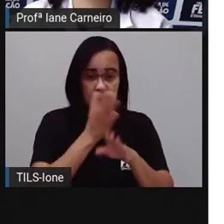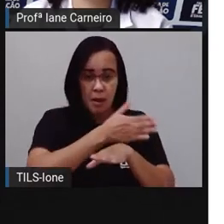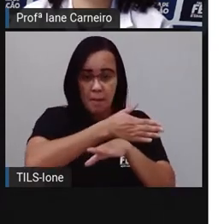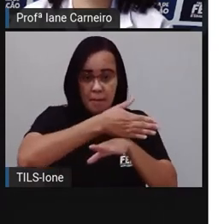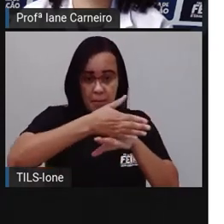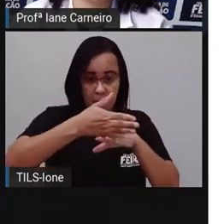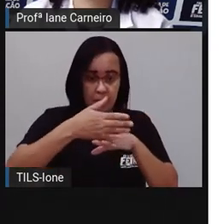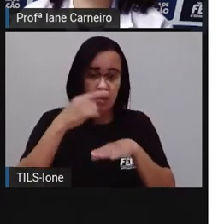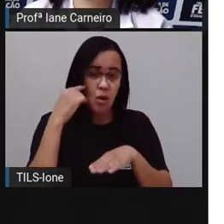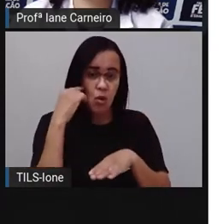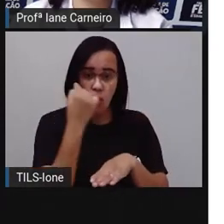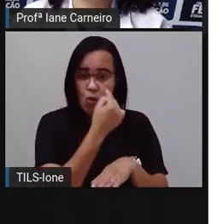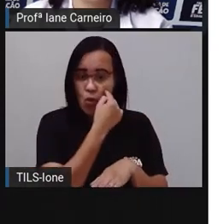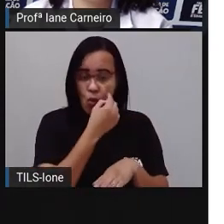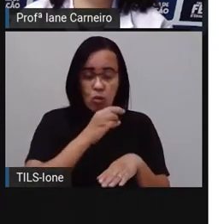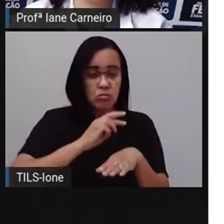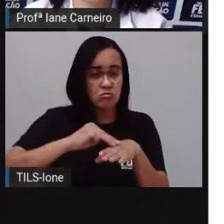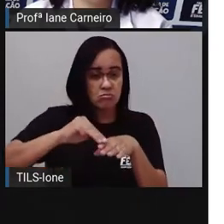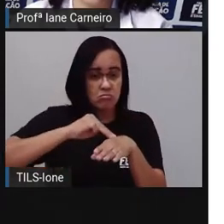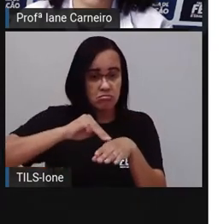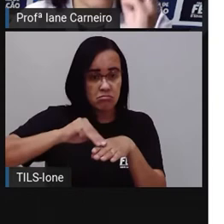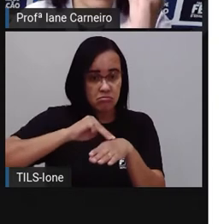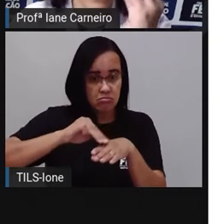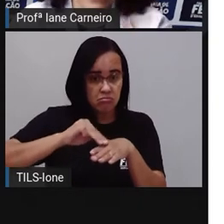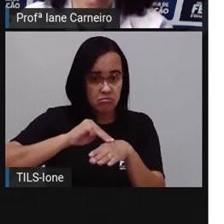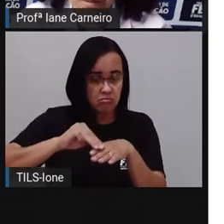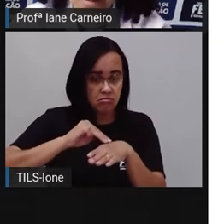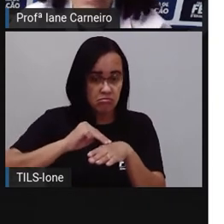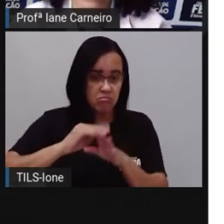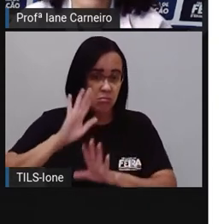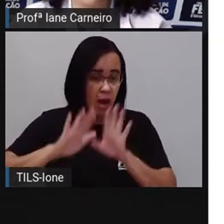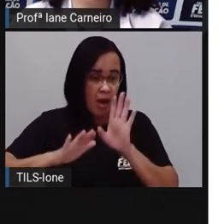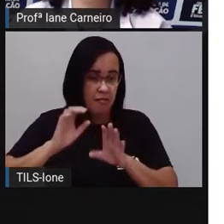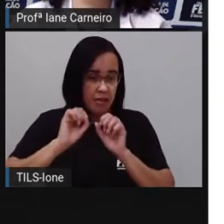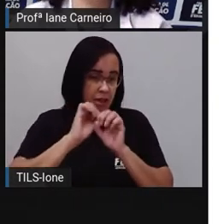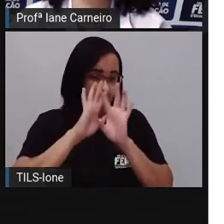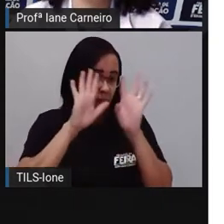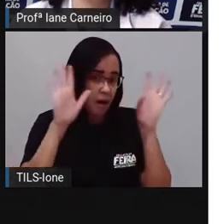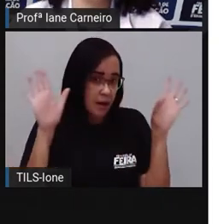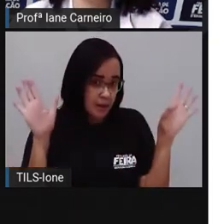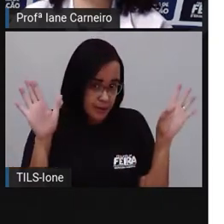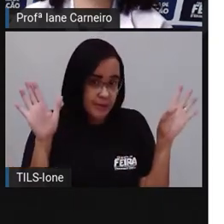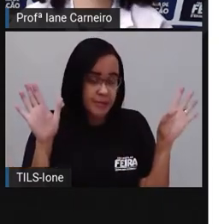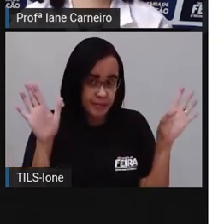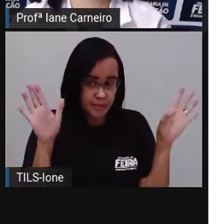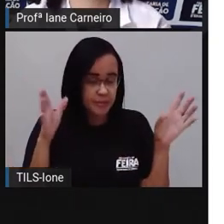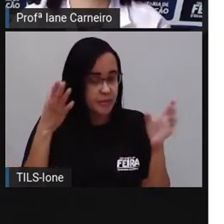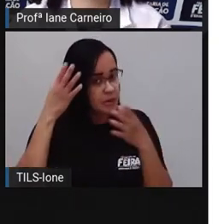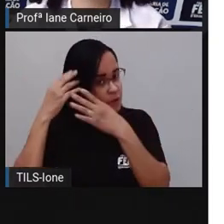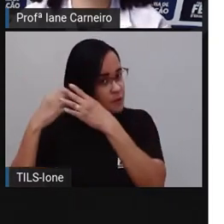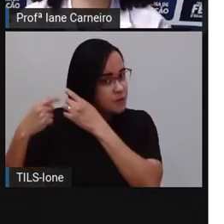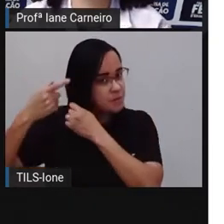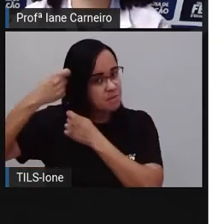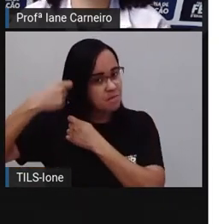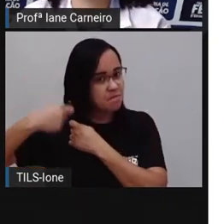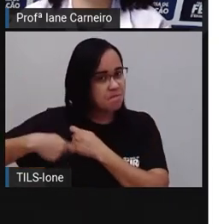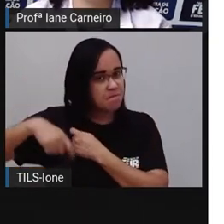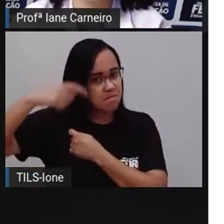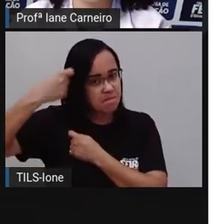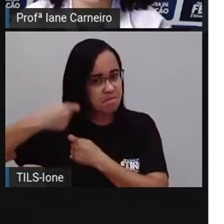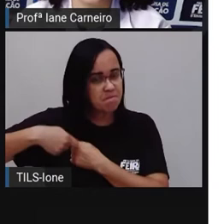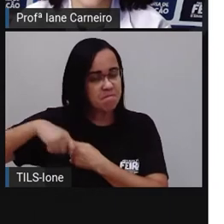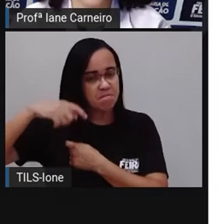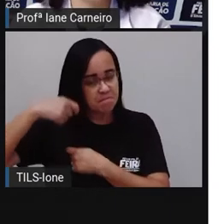Os olhos castanhos, em alguns momentos tá bem clarinho os olhos dela. O cabelo dela, né? Ruivo, que é esse